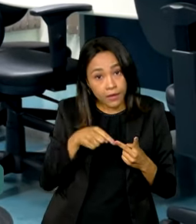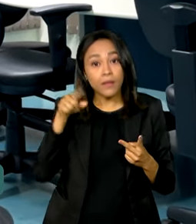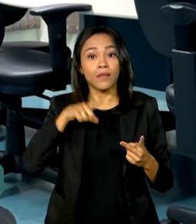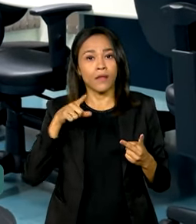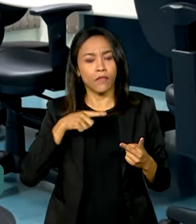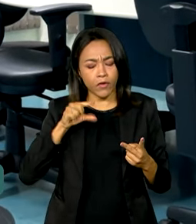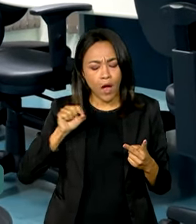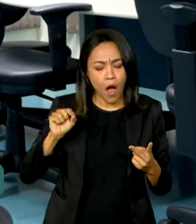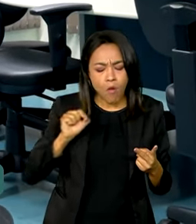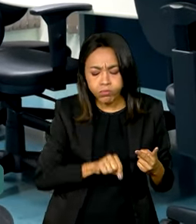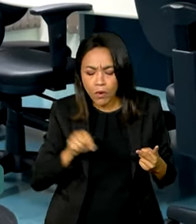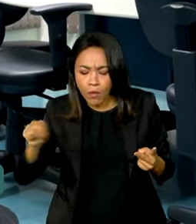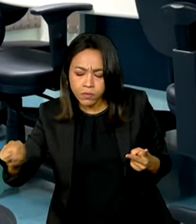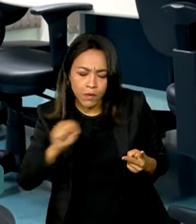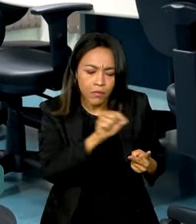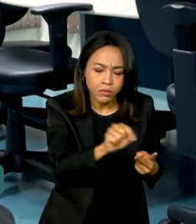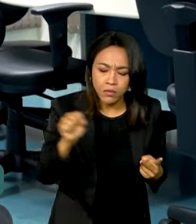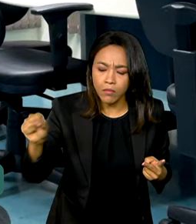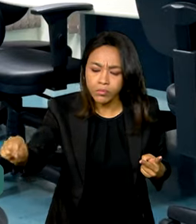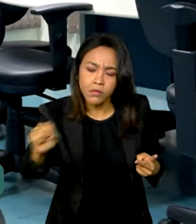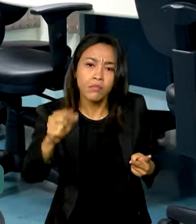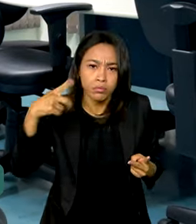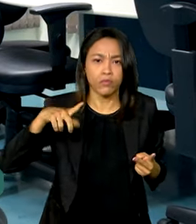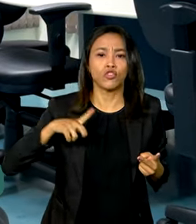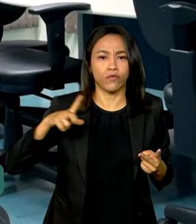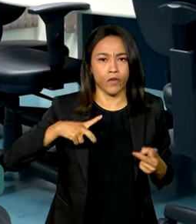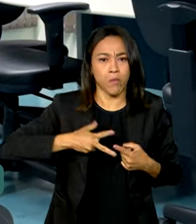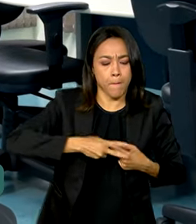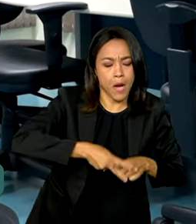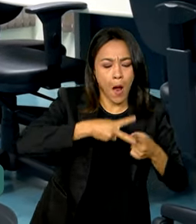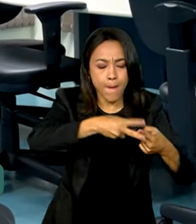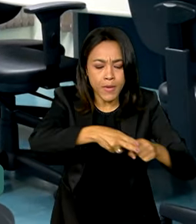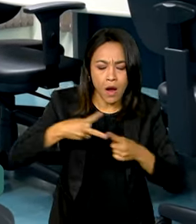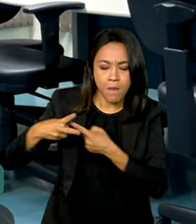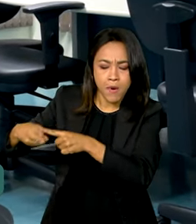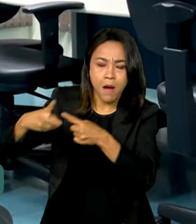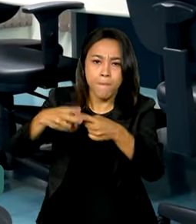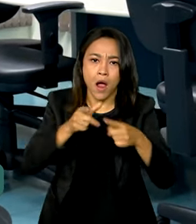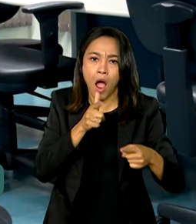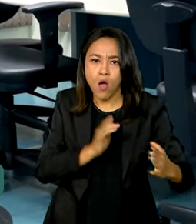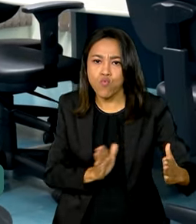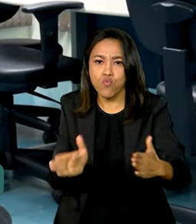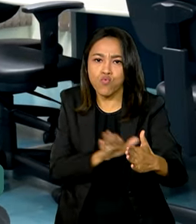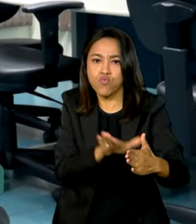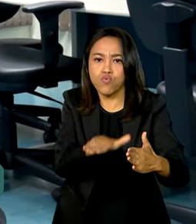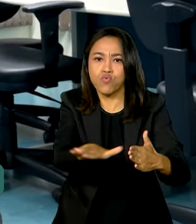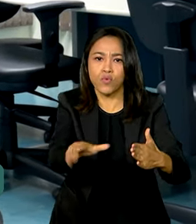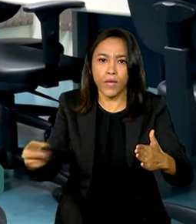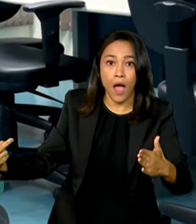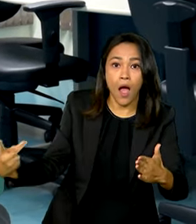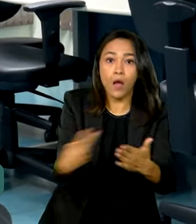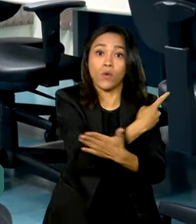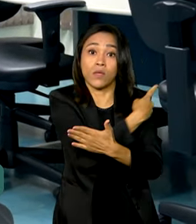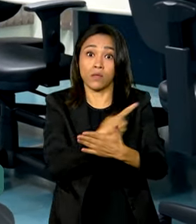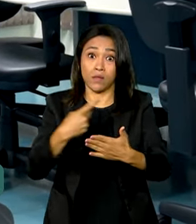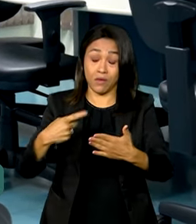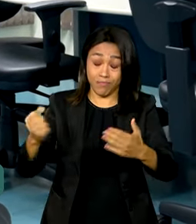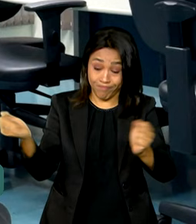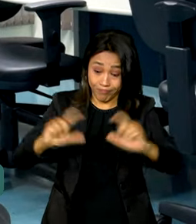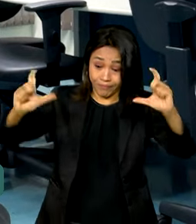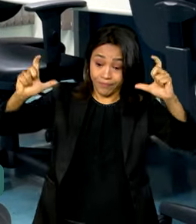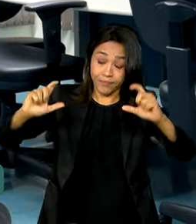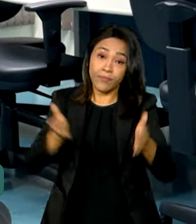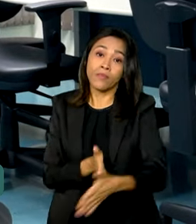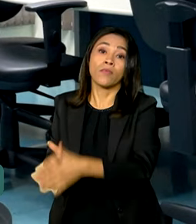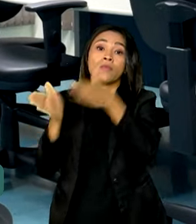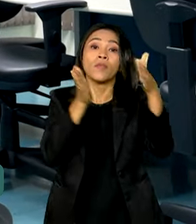pontuais, que foram mitigadas, foram realizadas, logo que as tragédias aconteceram. E na